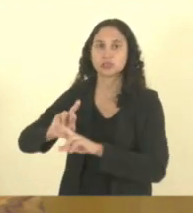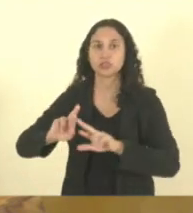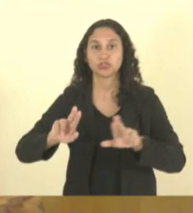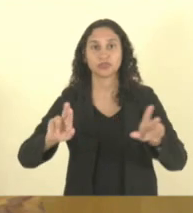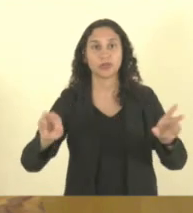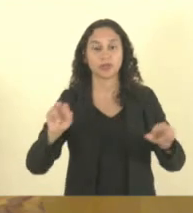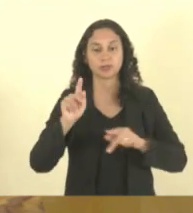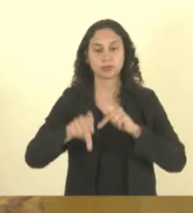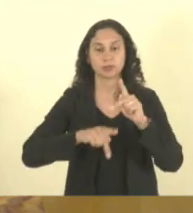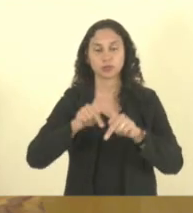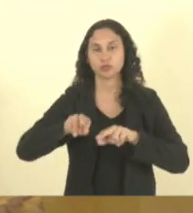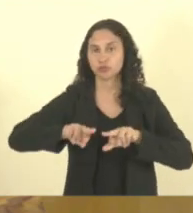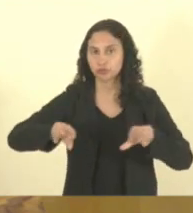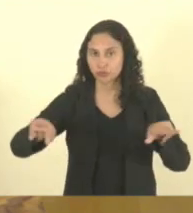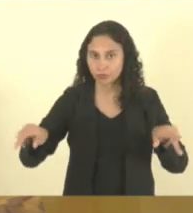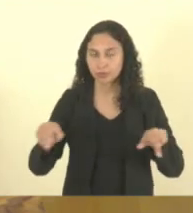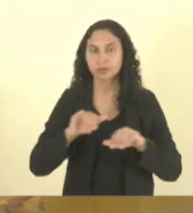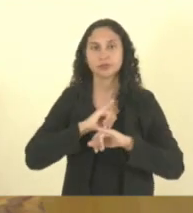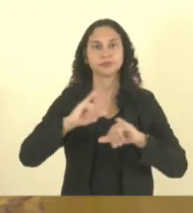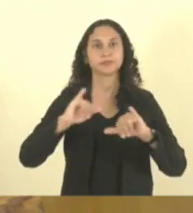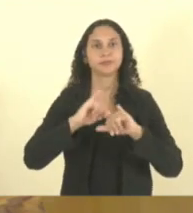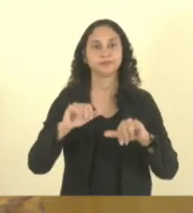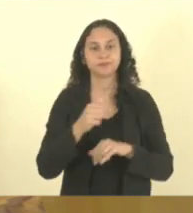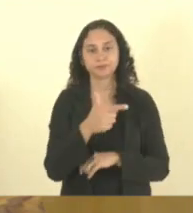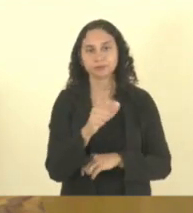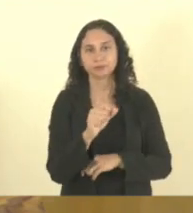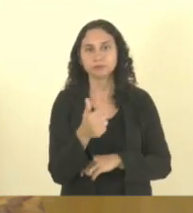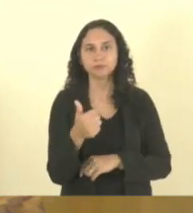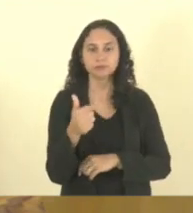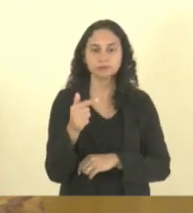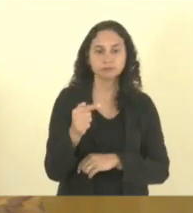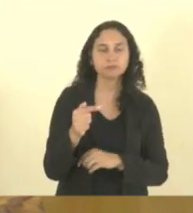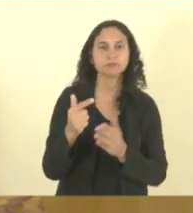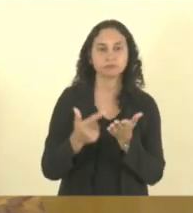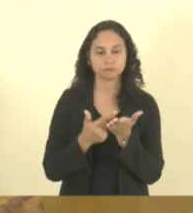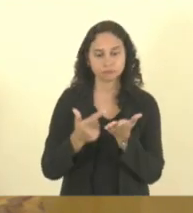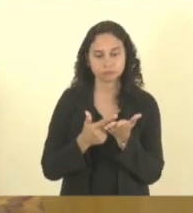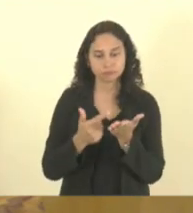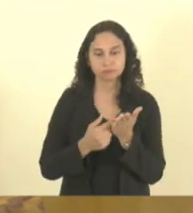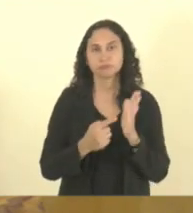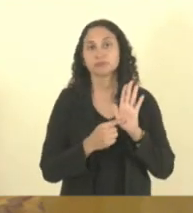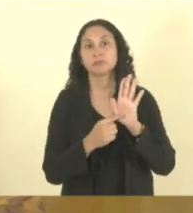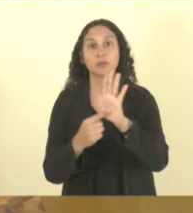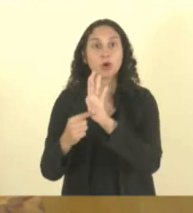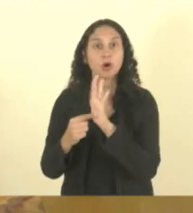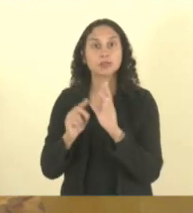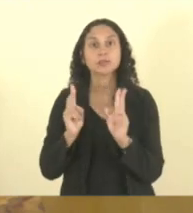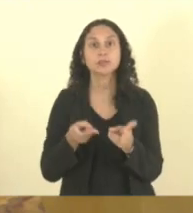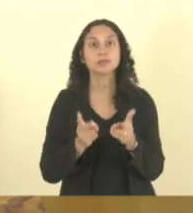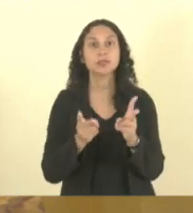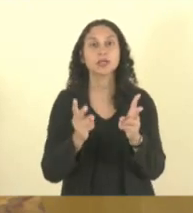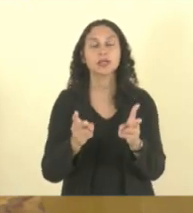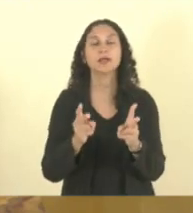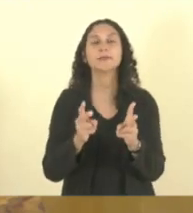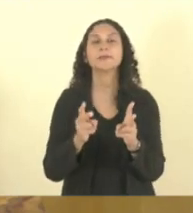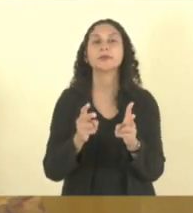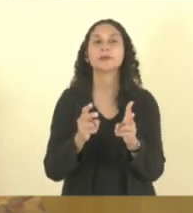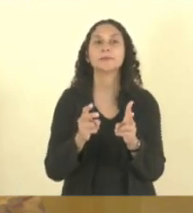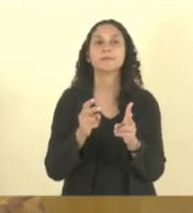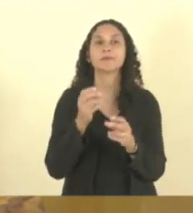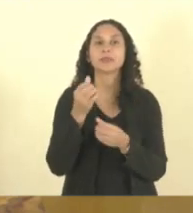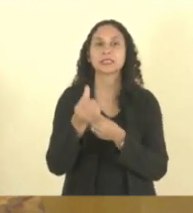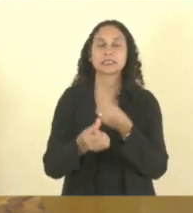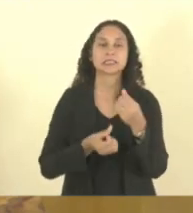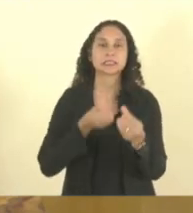publicado, desde 2017, a Geneia, Revista Capixaba de Genealogia, semestral, contendo